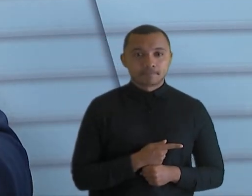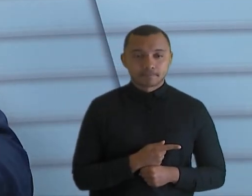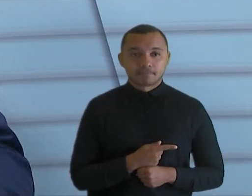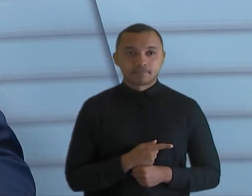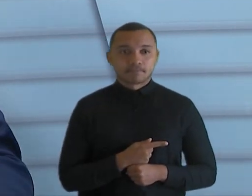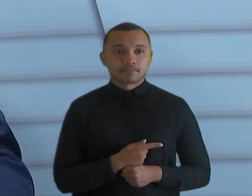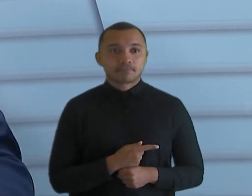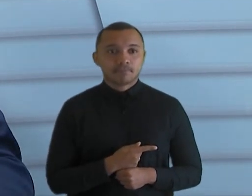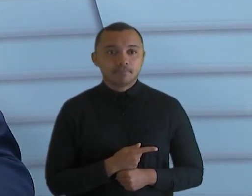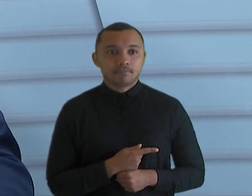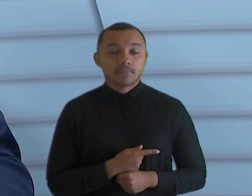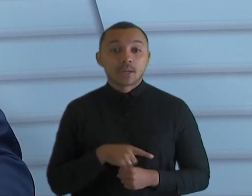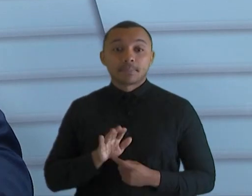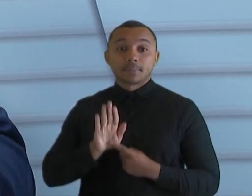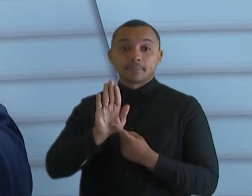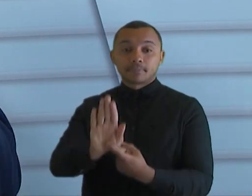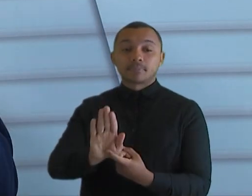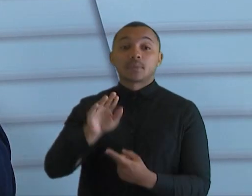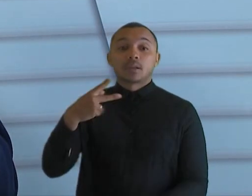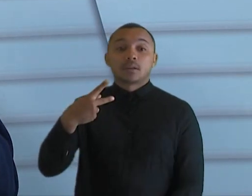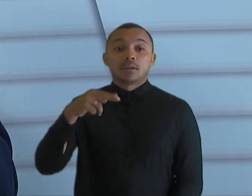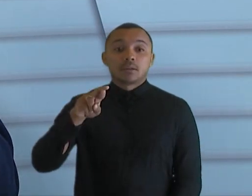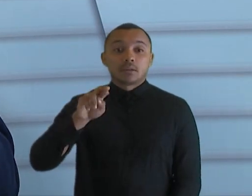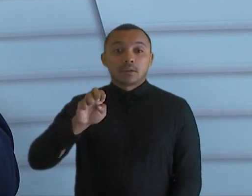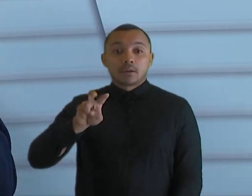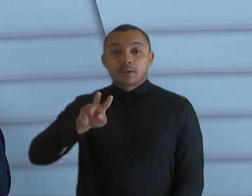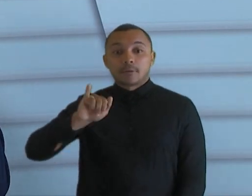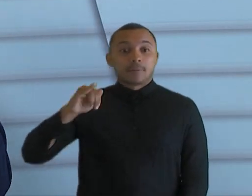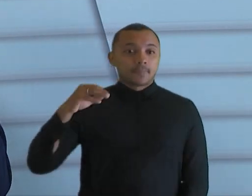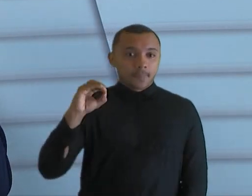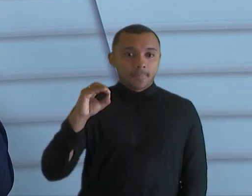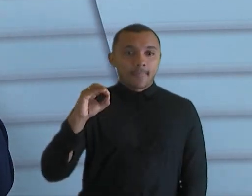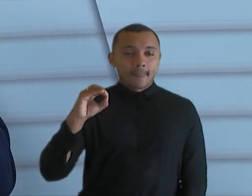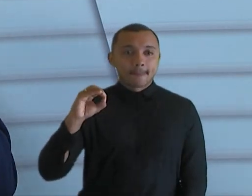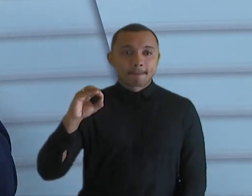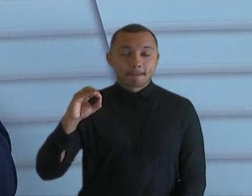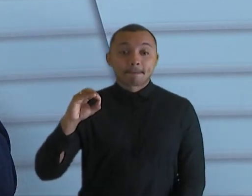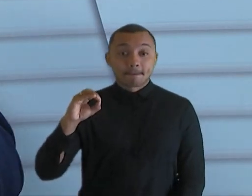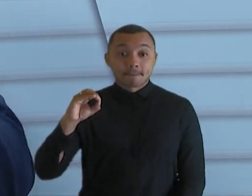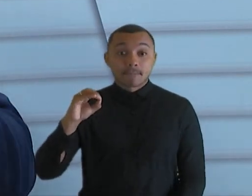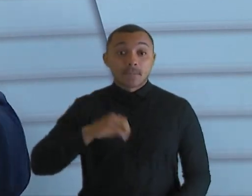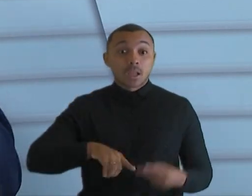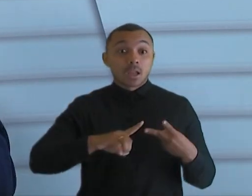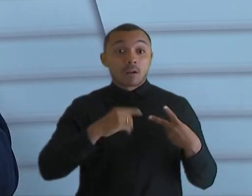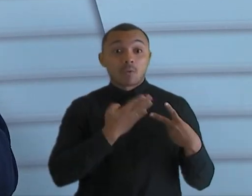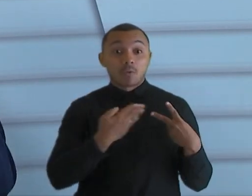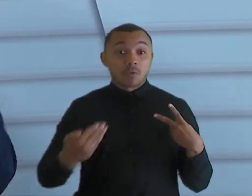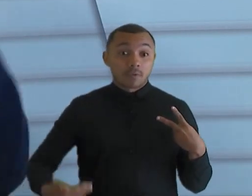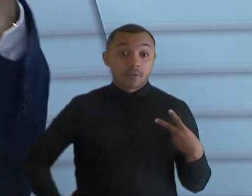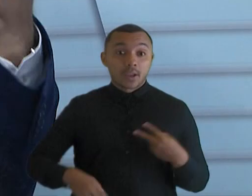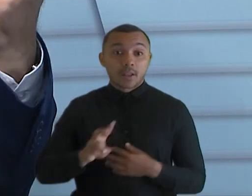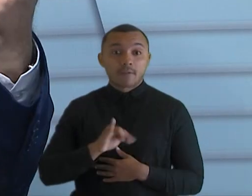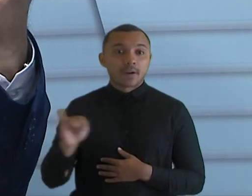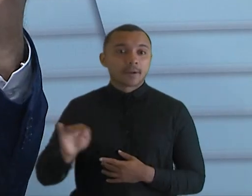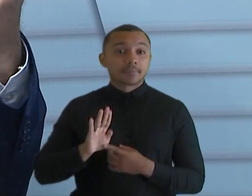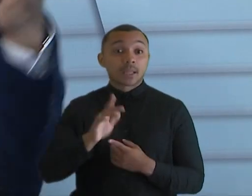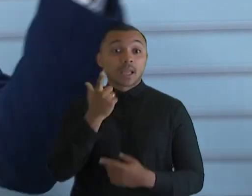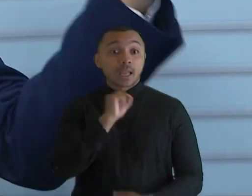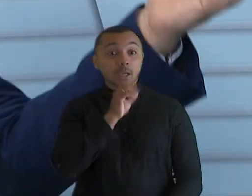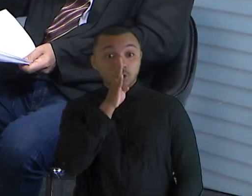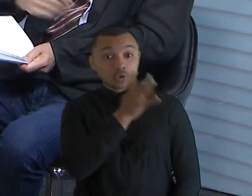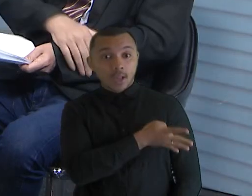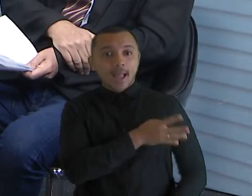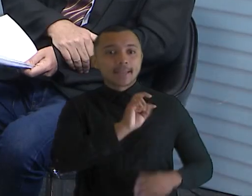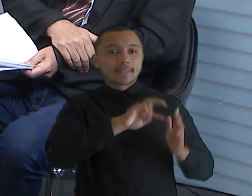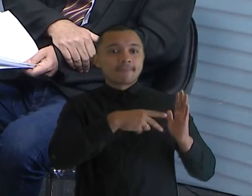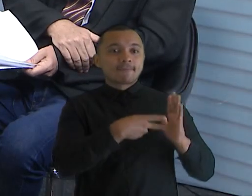tribunal emite um parecer prévio. Ele não julga. Nas contas de gestão, ele julga. Nas contas de governo, ele emite um parecer prévio quem vai julgar é o parlamento. Seja